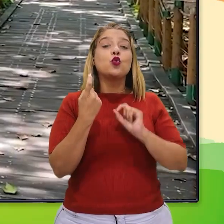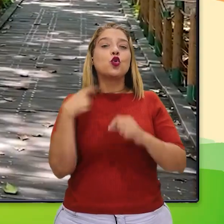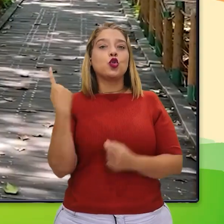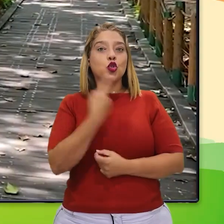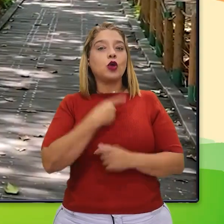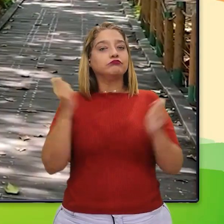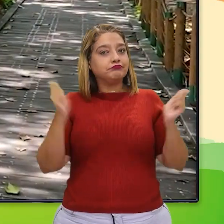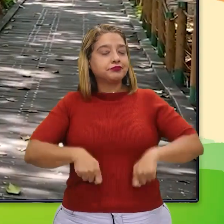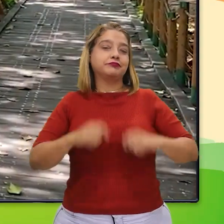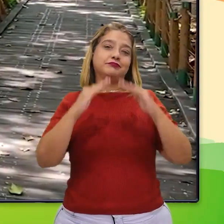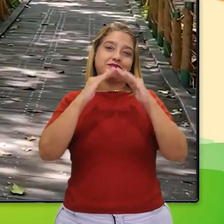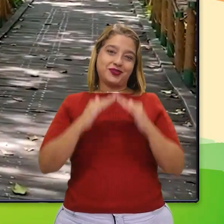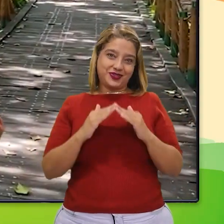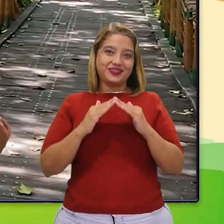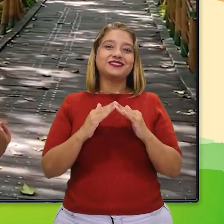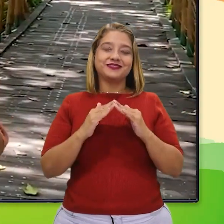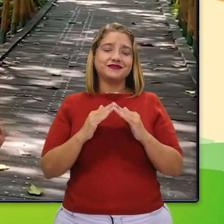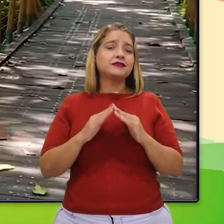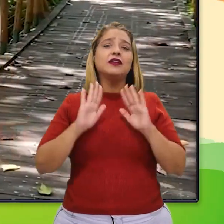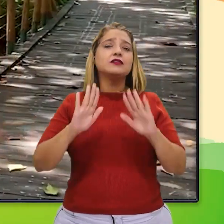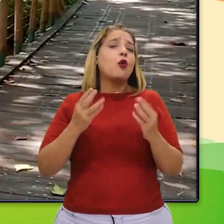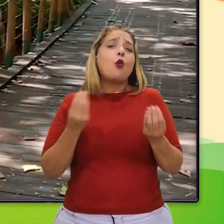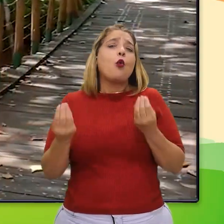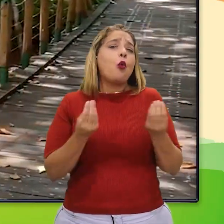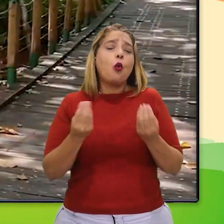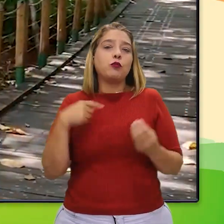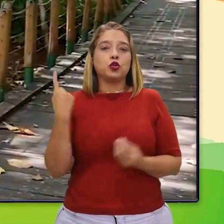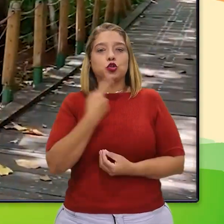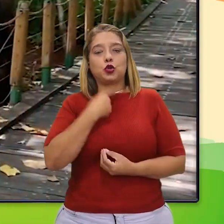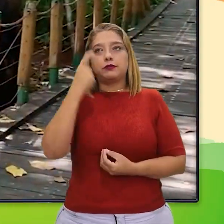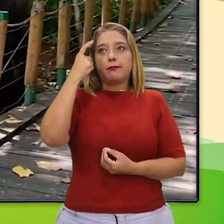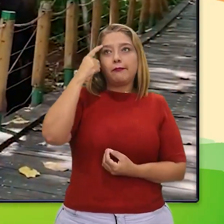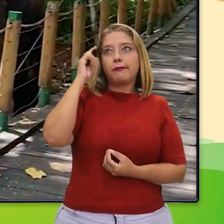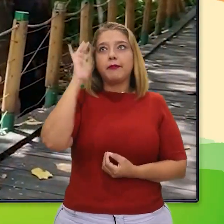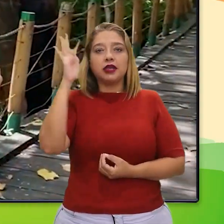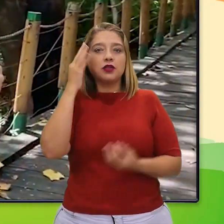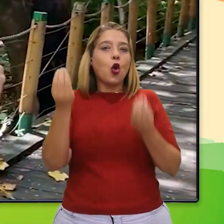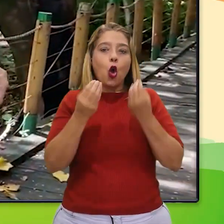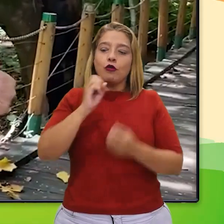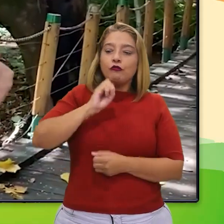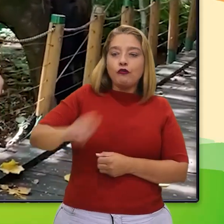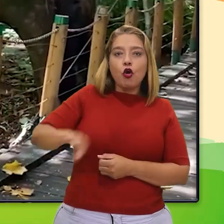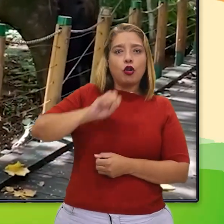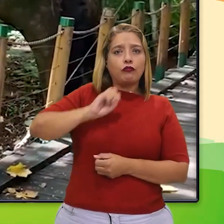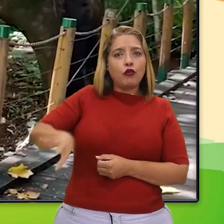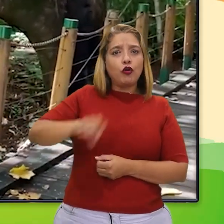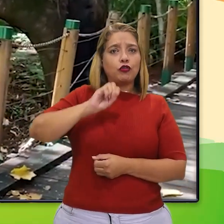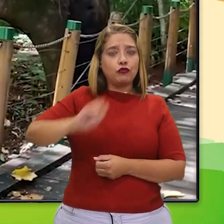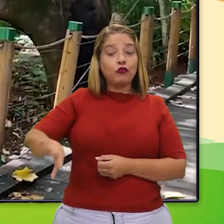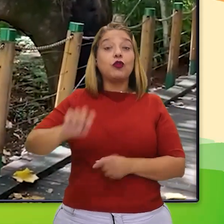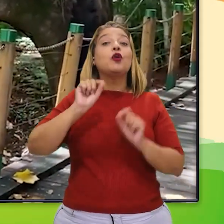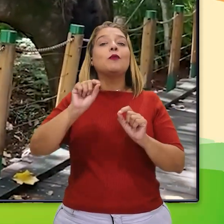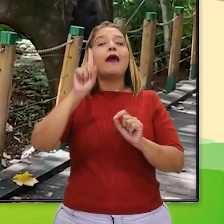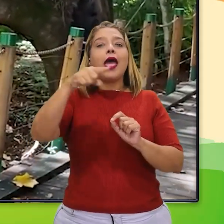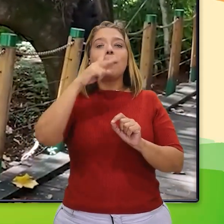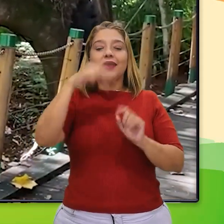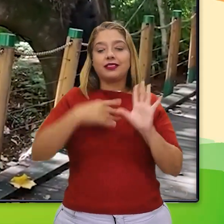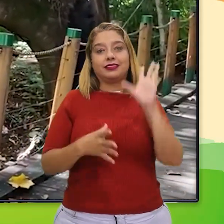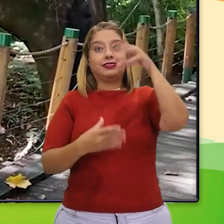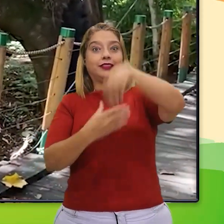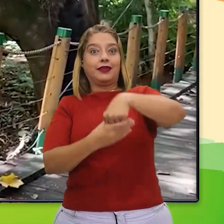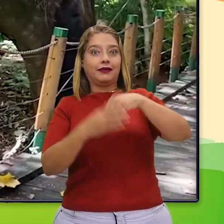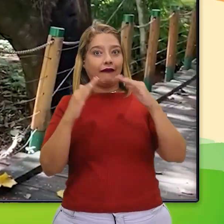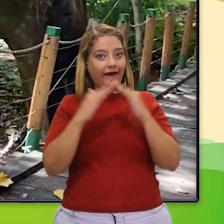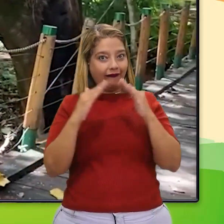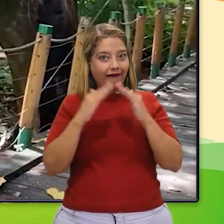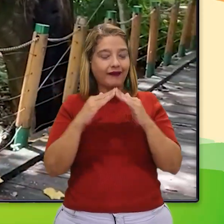para morar. Não tem como mais a gente ficar pensando em jogar fora, porque a gente joga dentro. E é esse